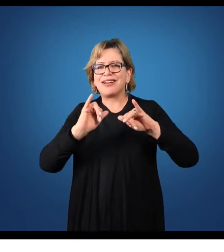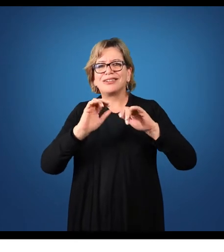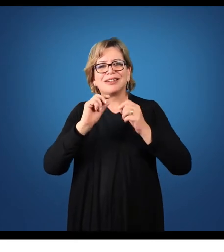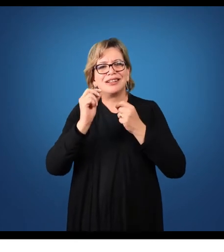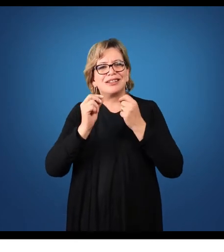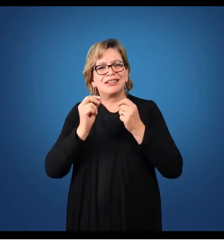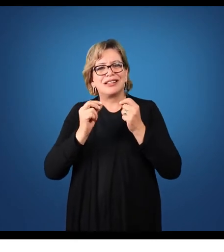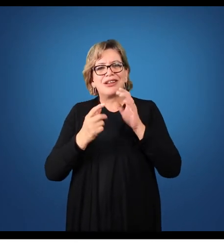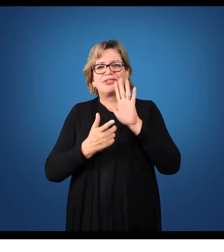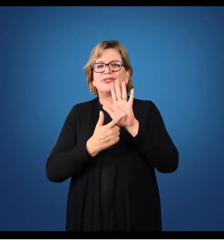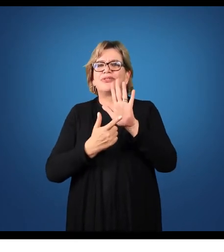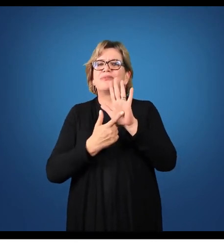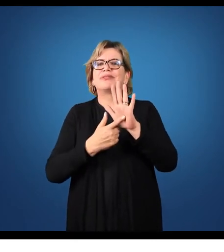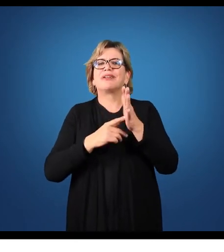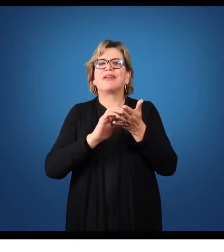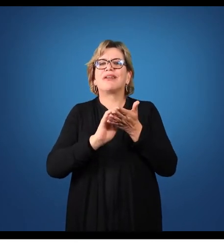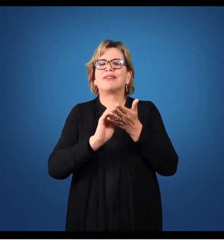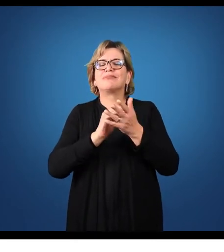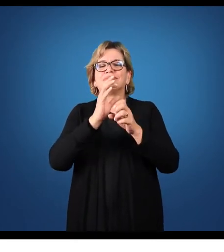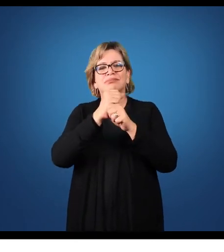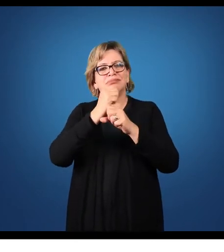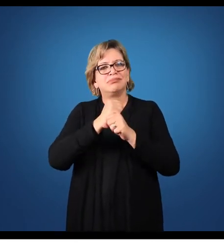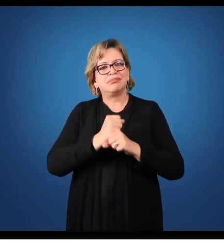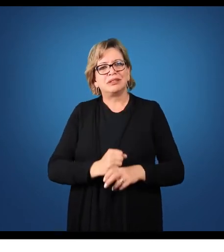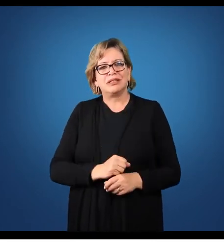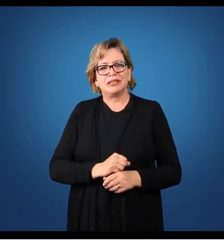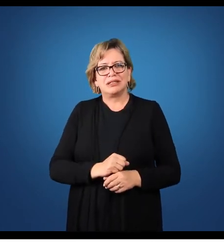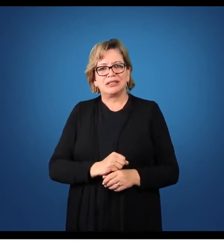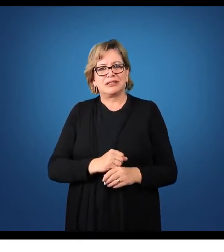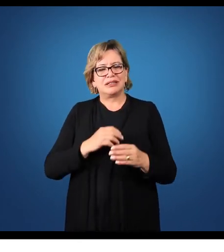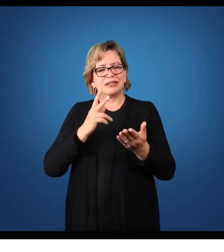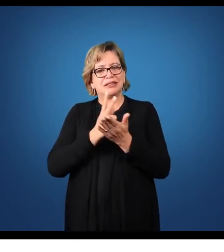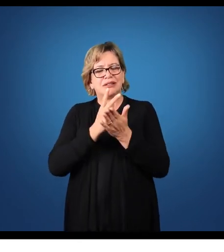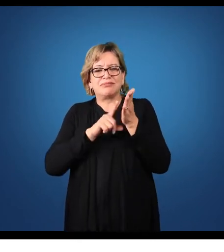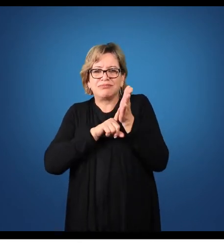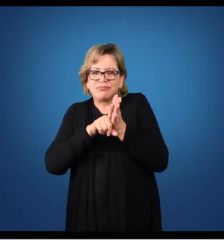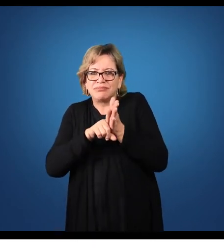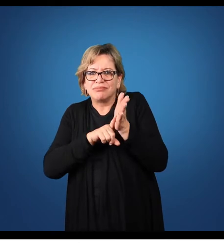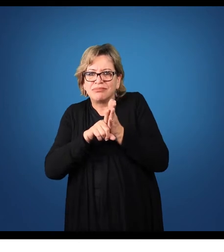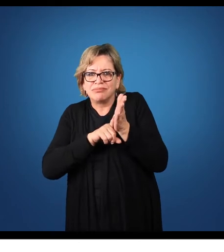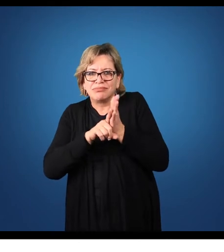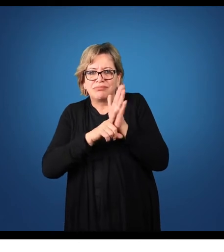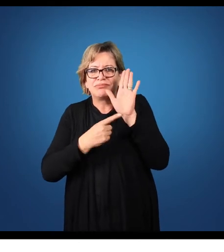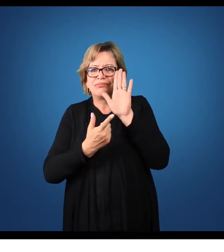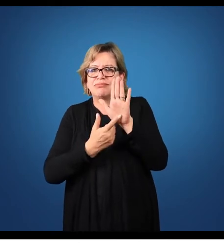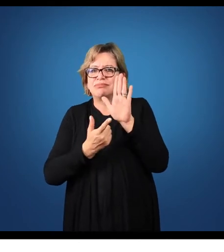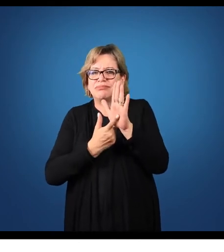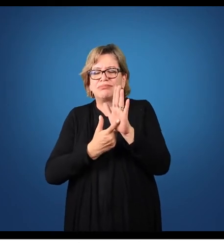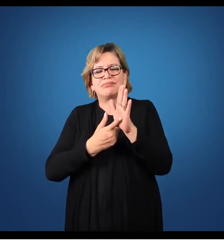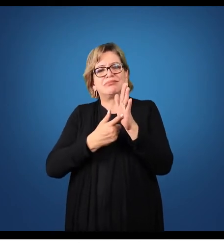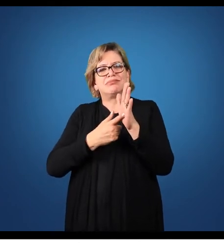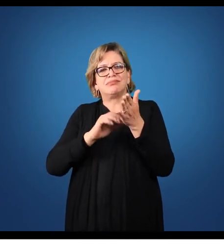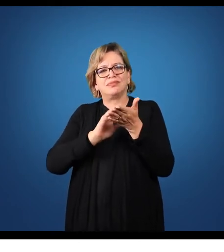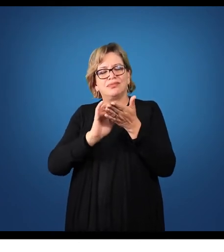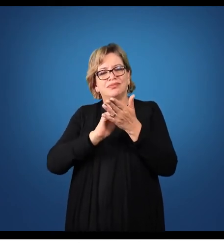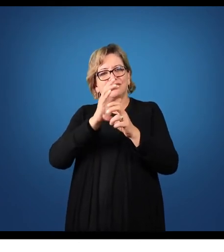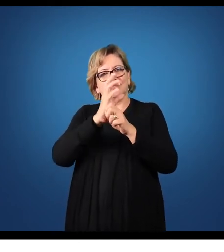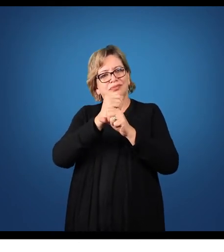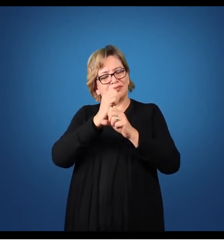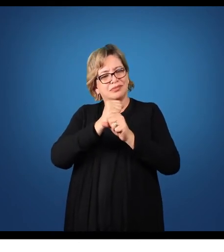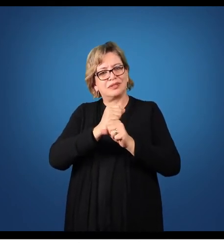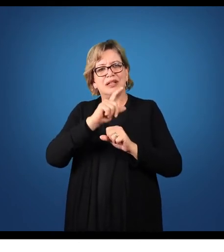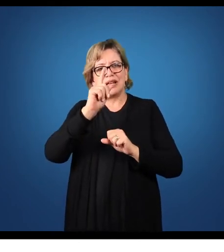em uma demonstração contábil? A análise das demonstrações contábeis nada mais é do que eu